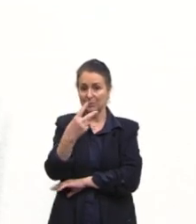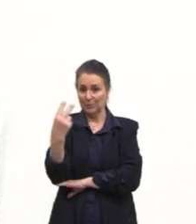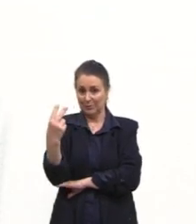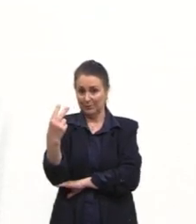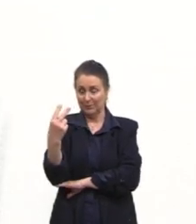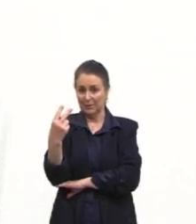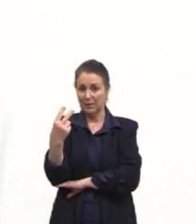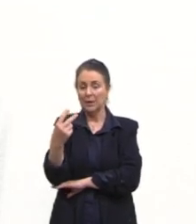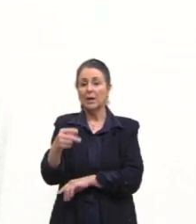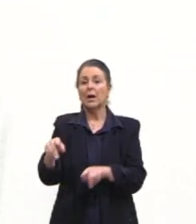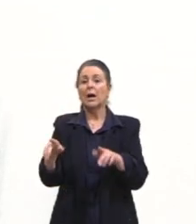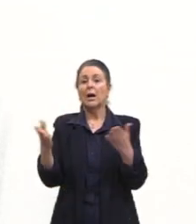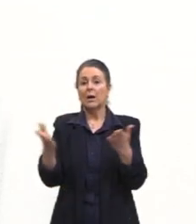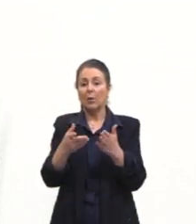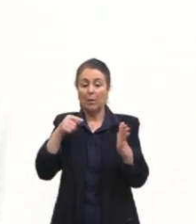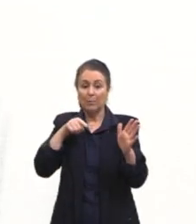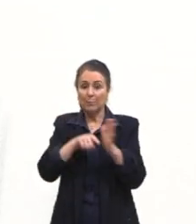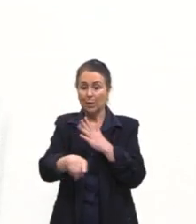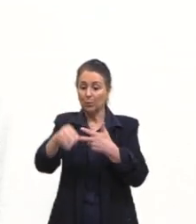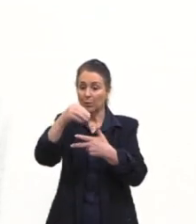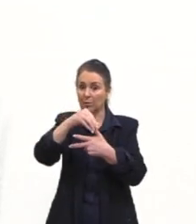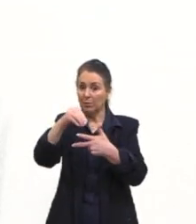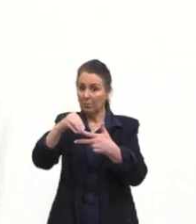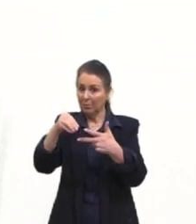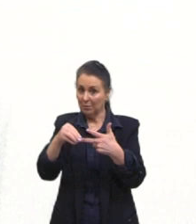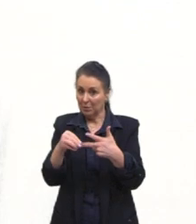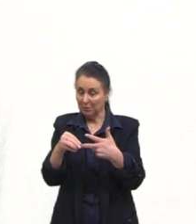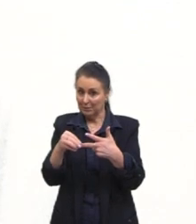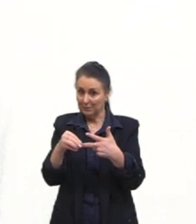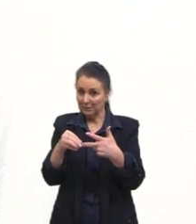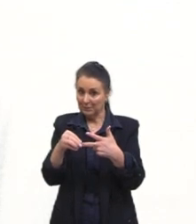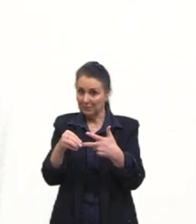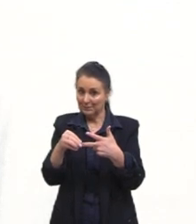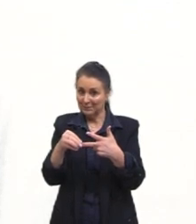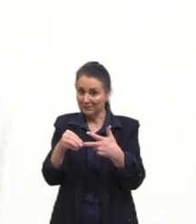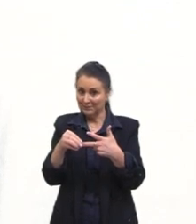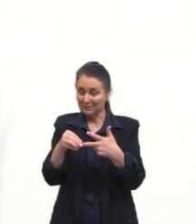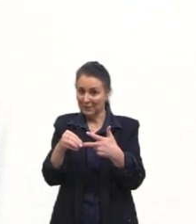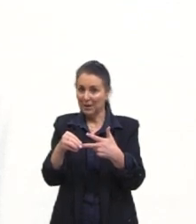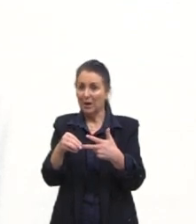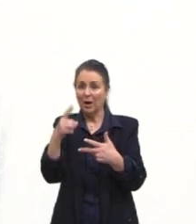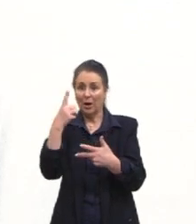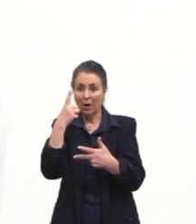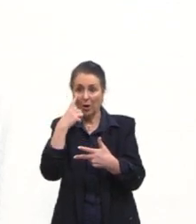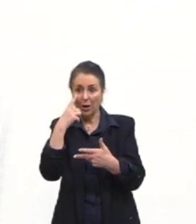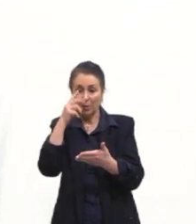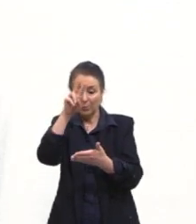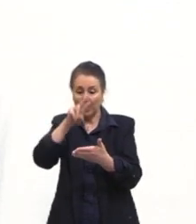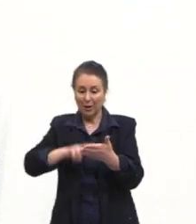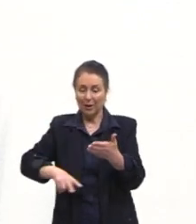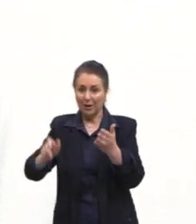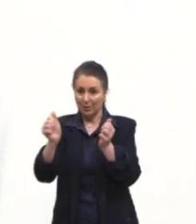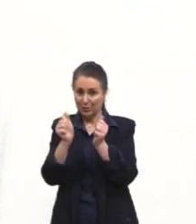Bom, vamos para a nossa questão de Enem então. Colocando a câmera aí para que vocês possam ler juntos.